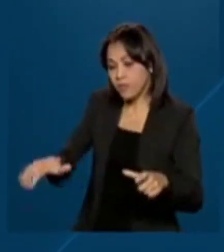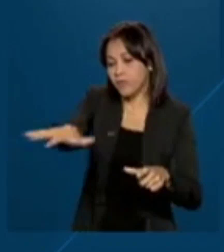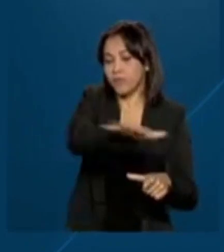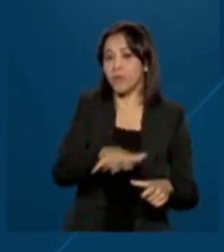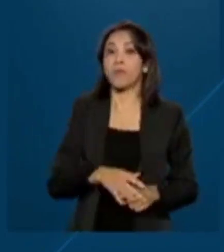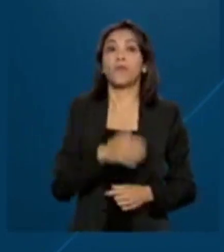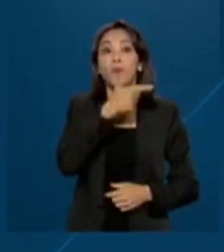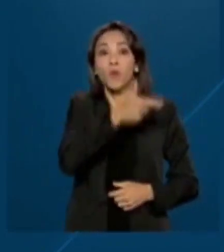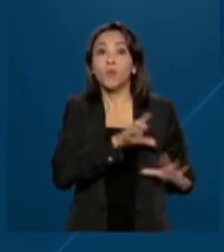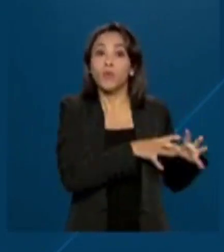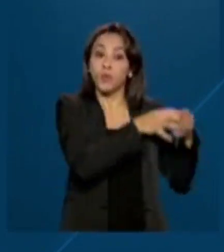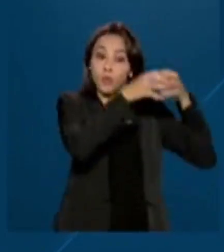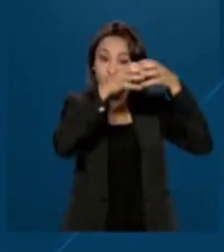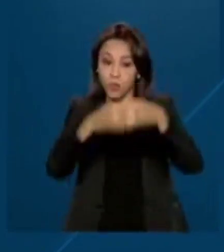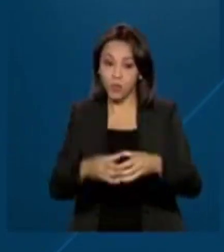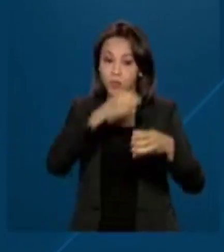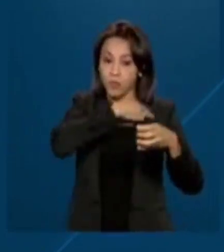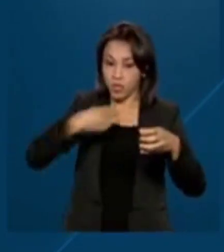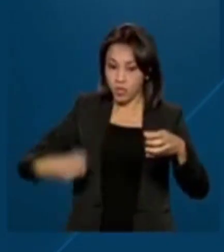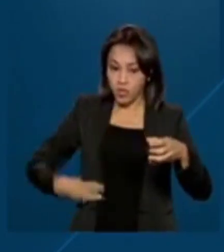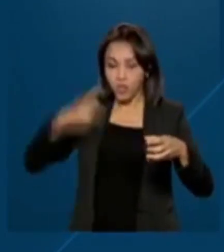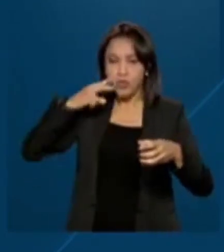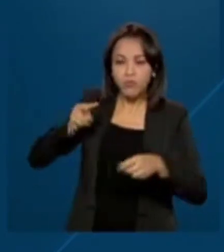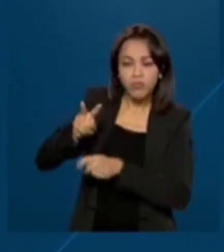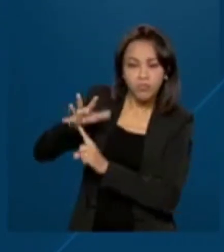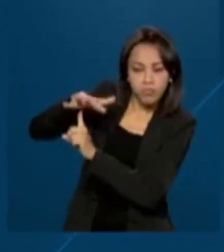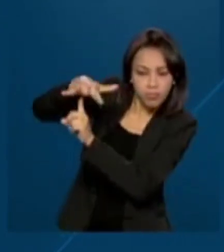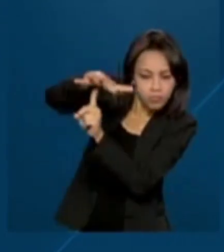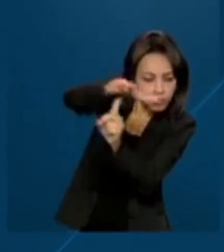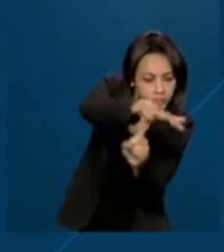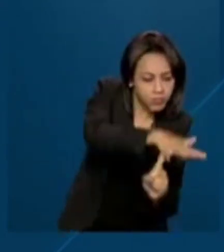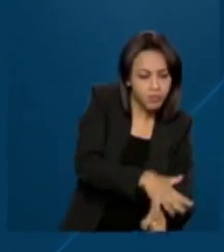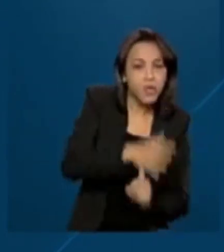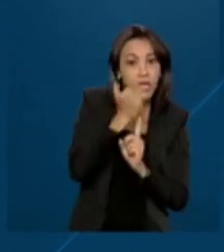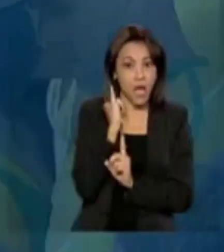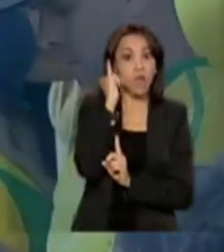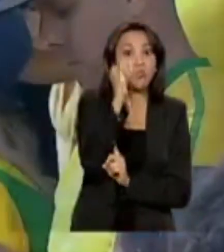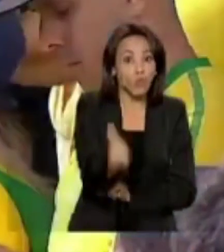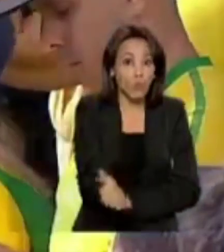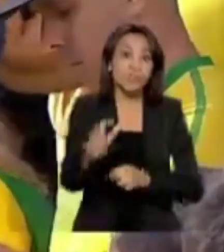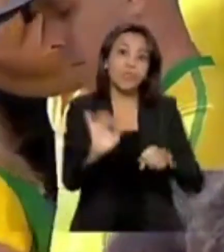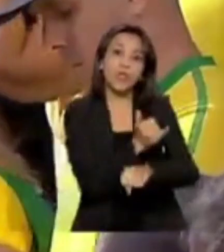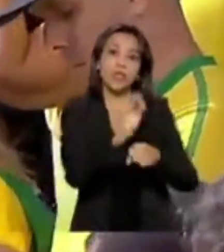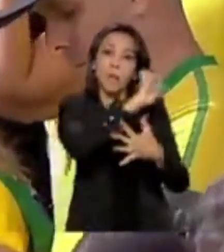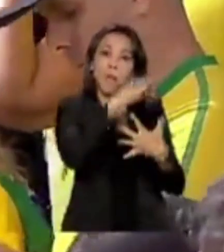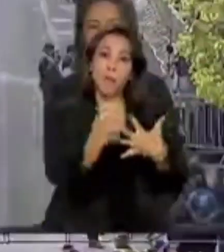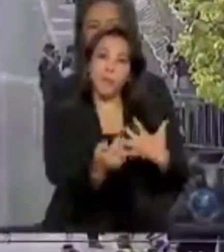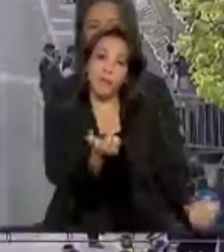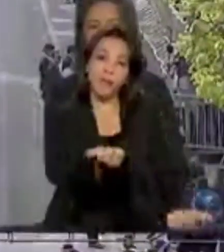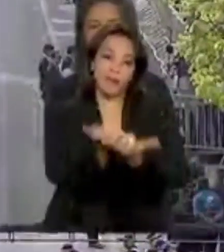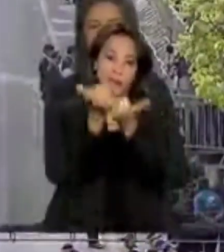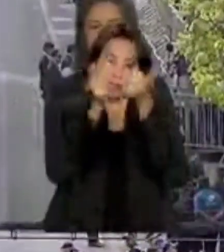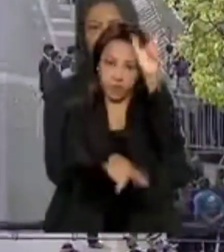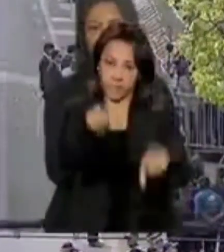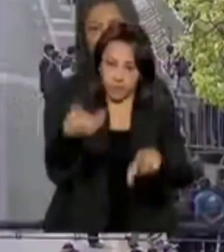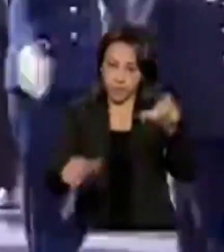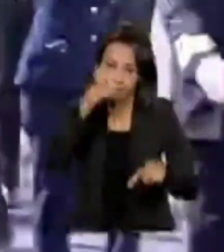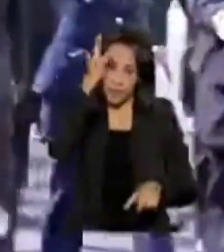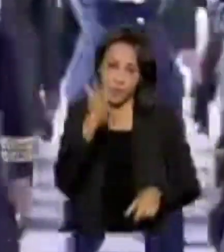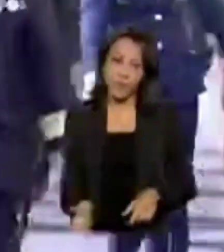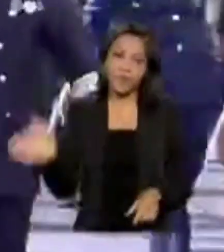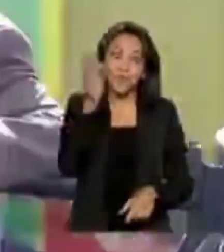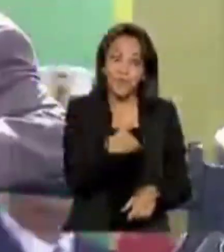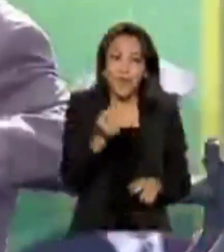sobrevoa áreas afetadas e anuncia medidas de socorro às vítimas. Contagem regressiva para os 200